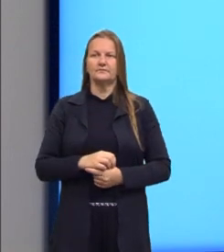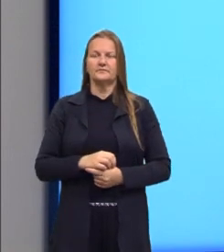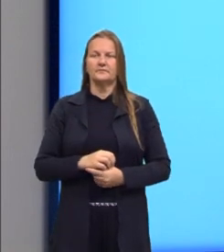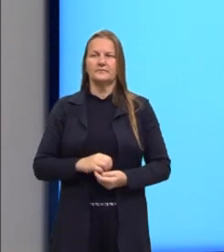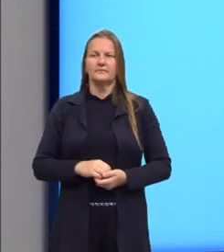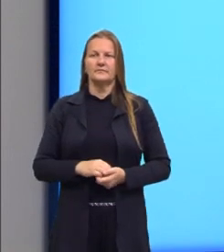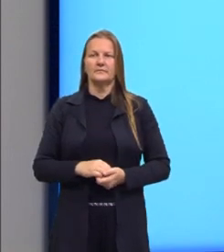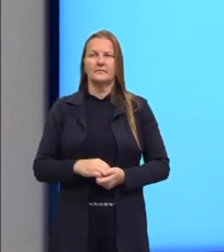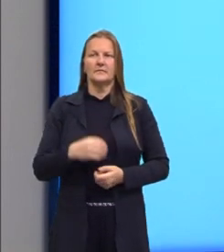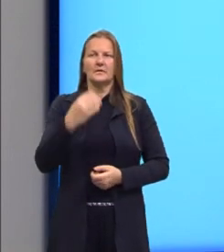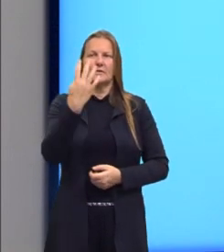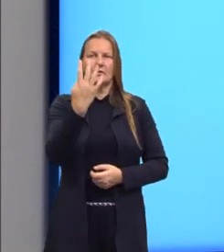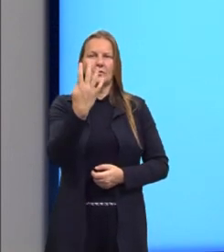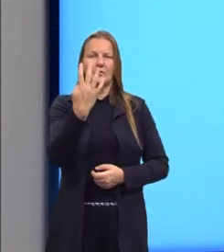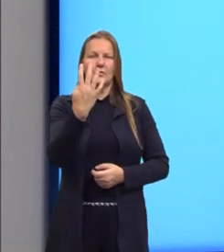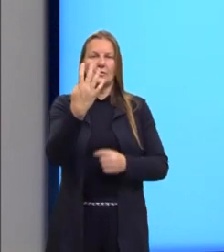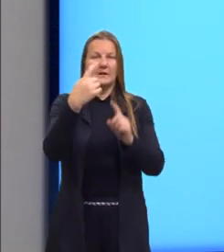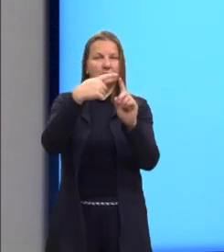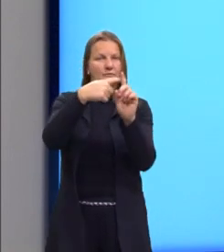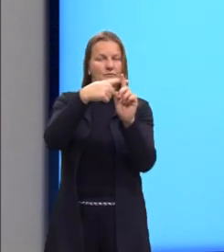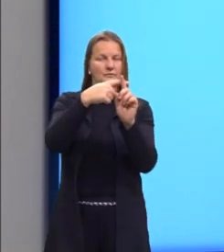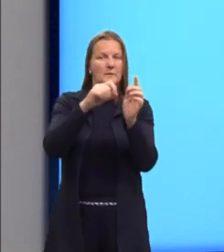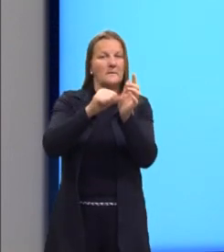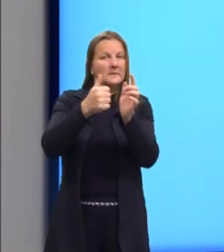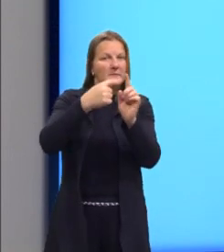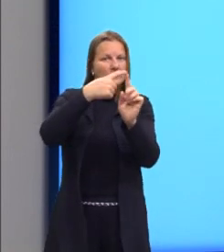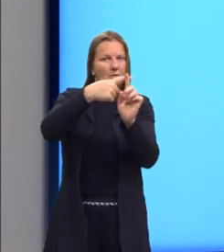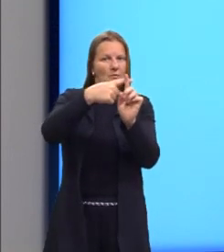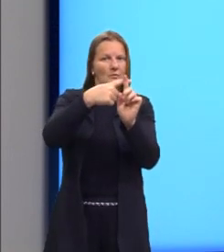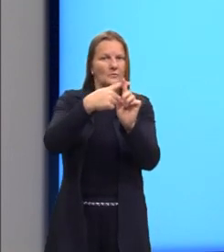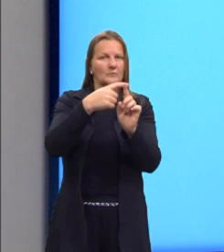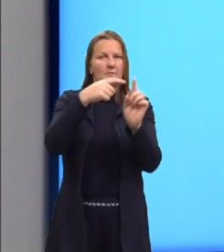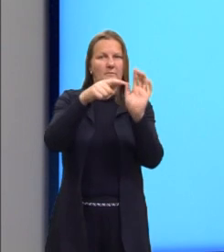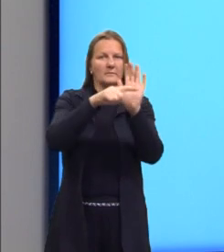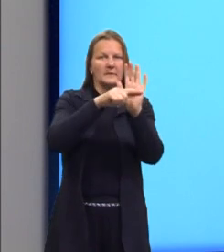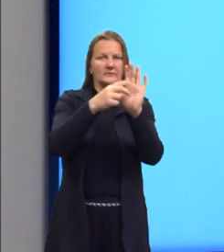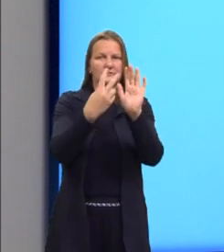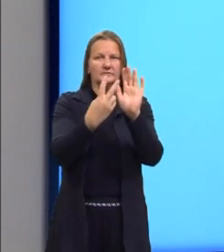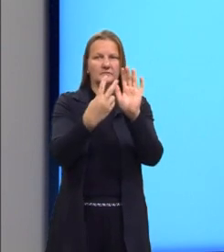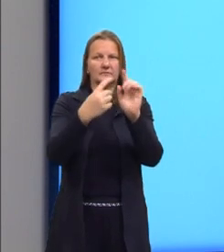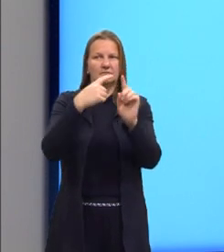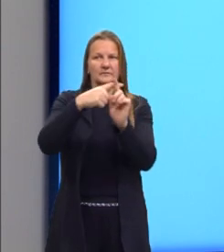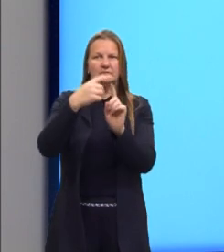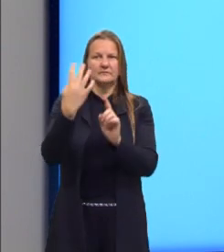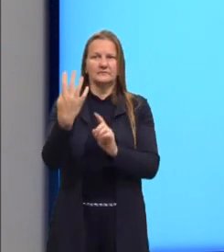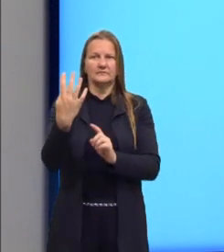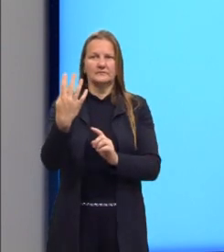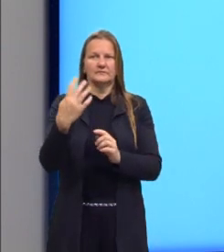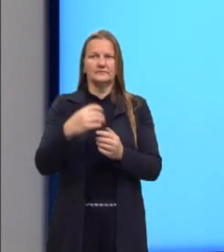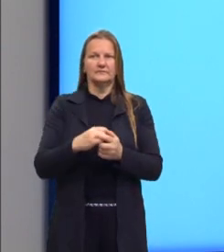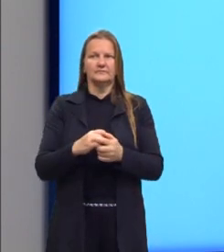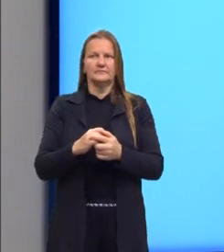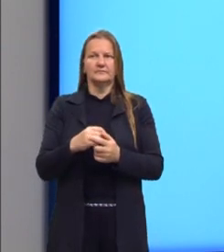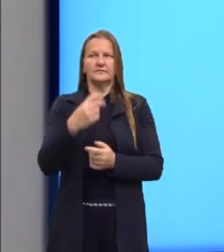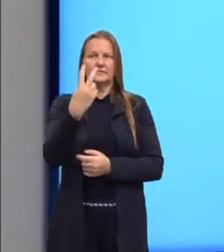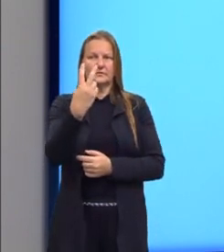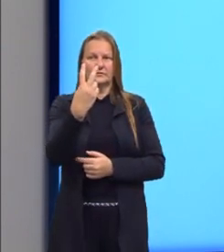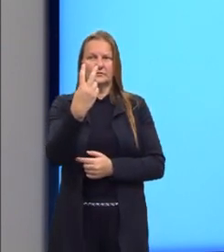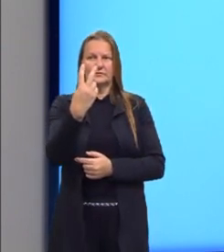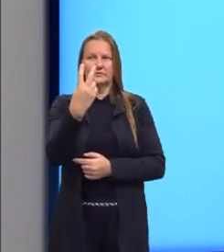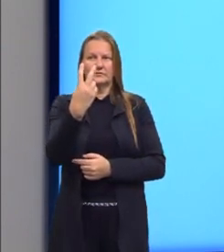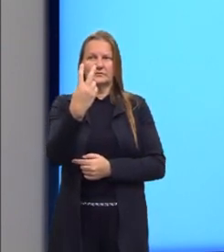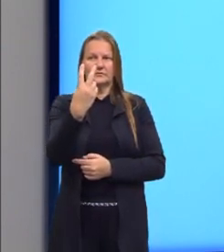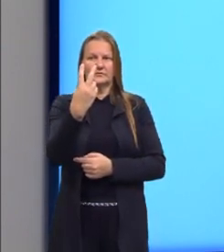valor de 4 positivo. Então, nós teríamos menos 2 mais 4, resulta em 2, né?